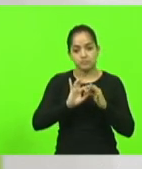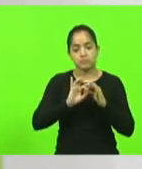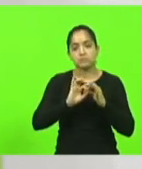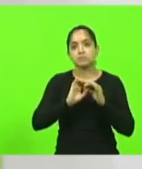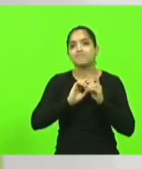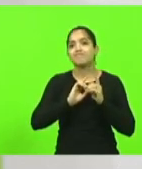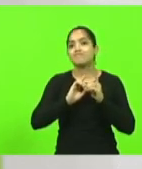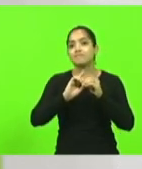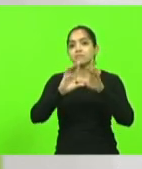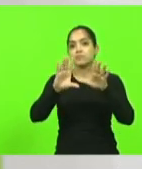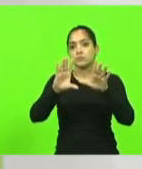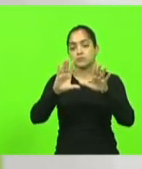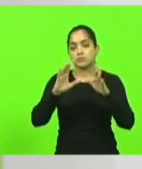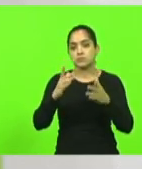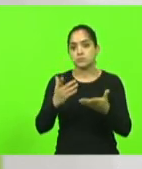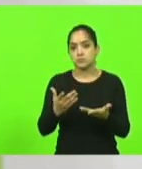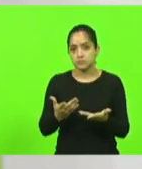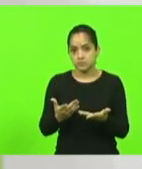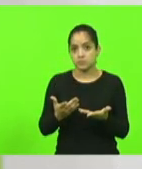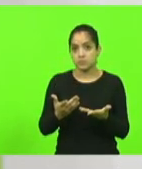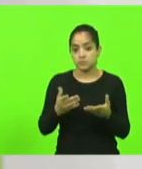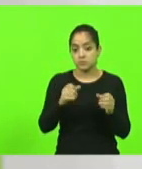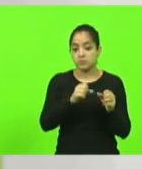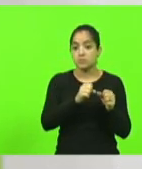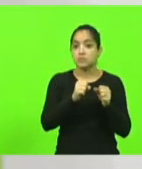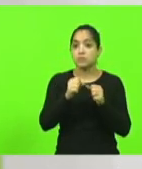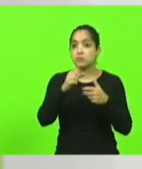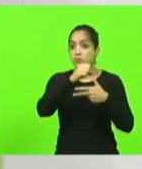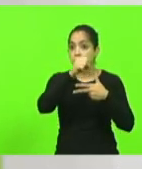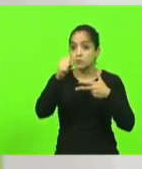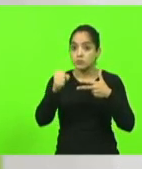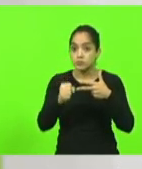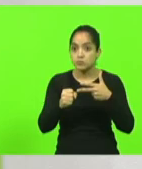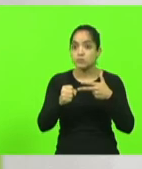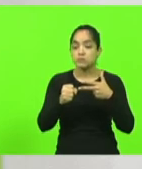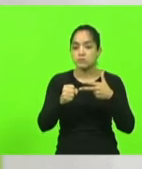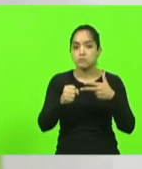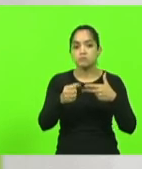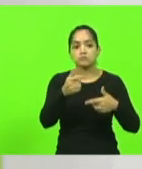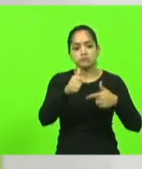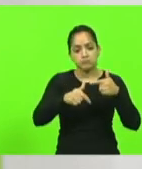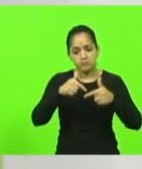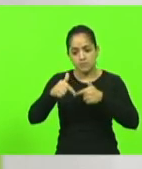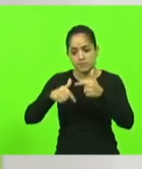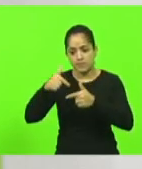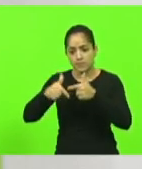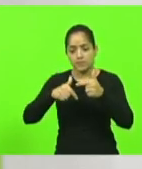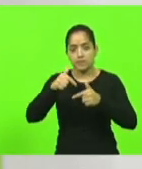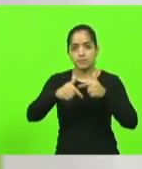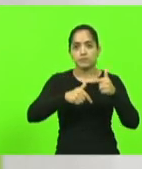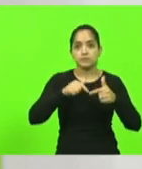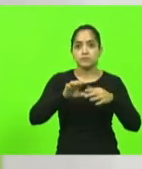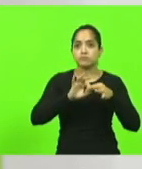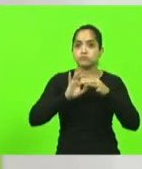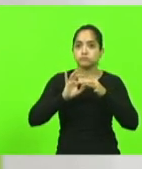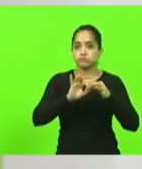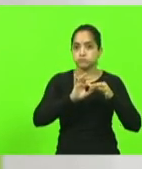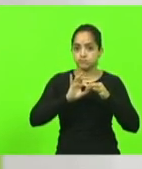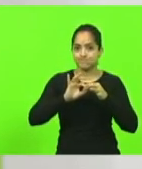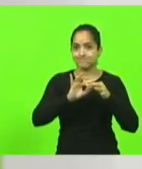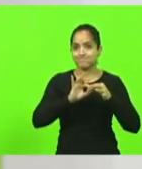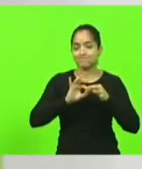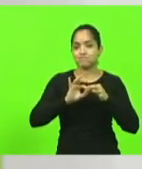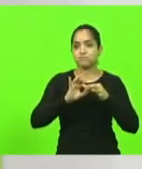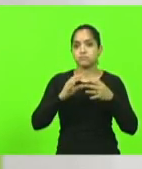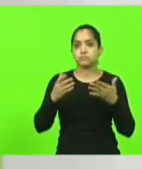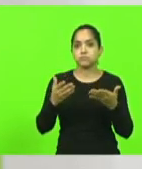Uma democracia em que os poderes saibam trabalhar com a harmonia saudável e